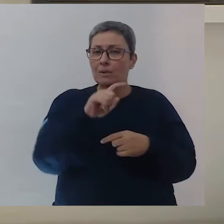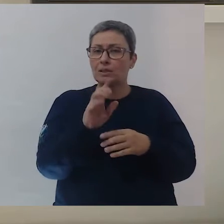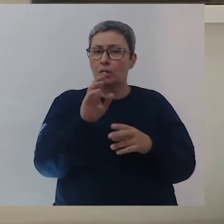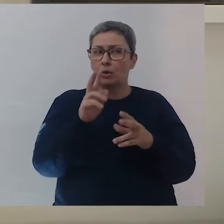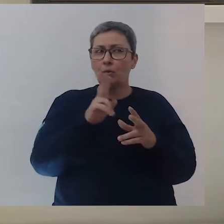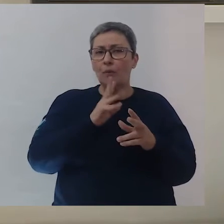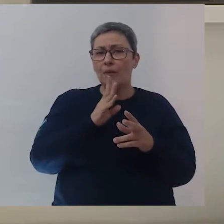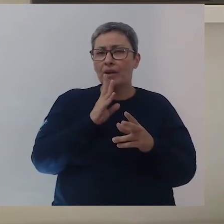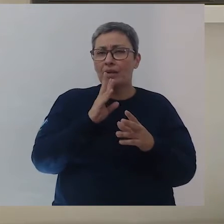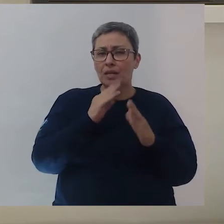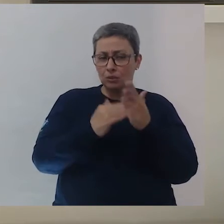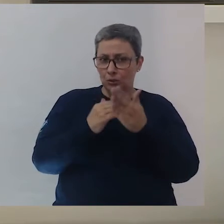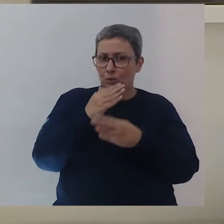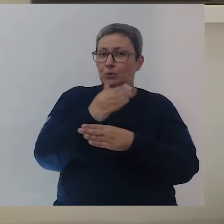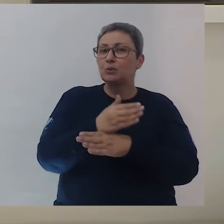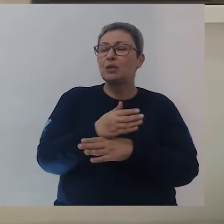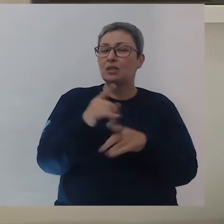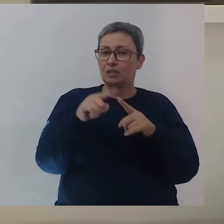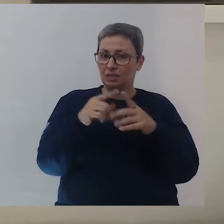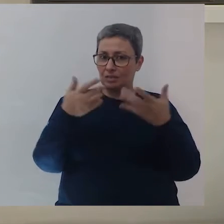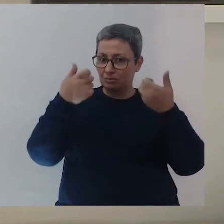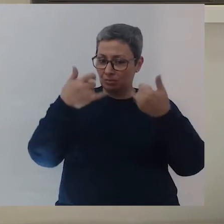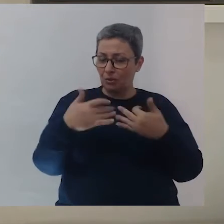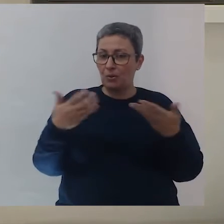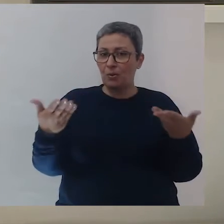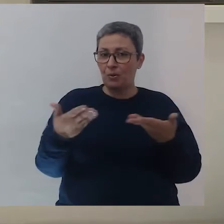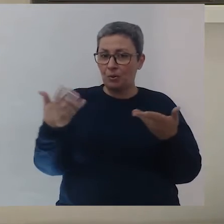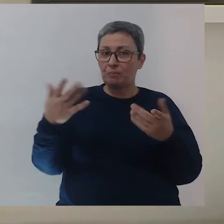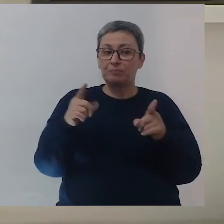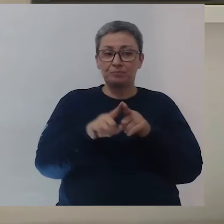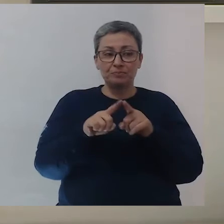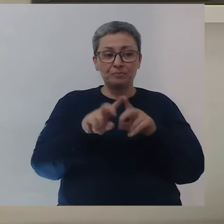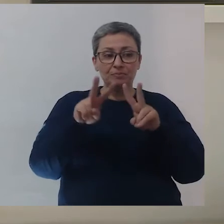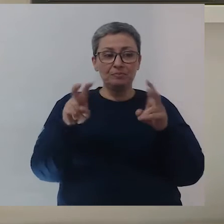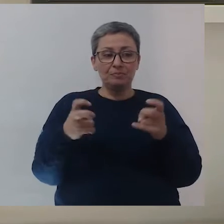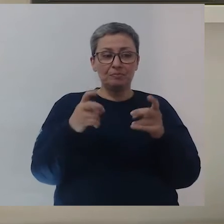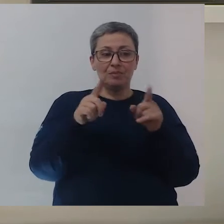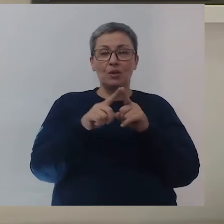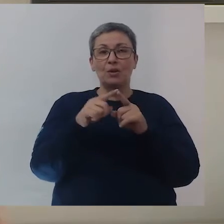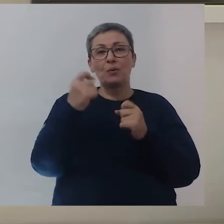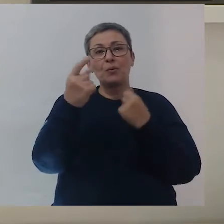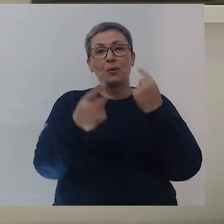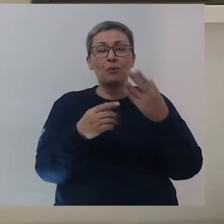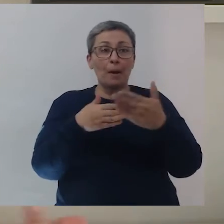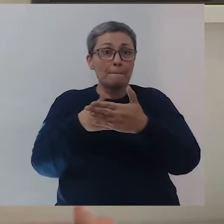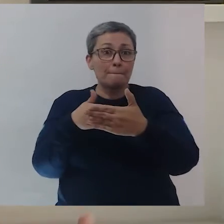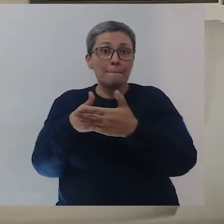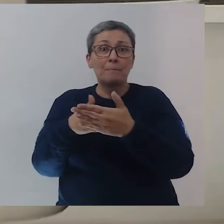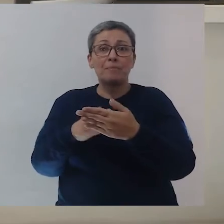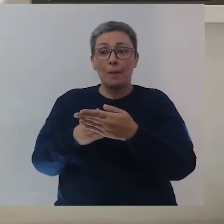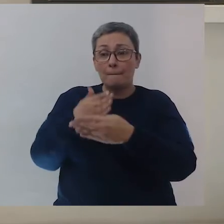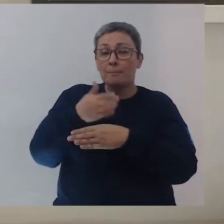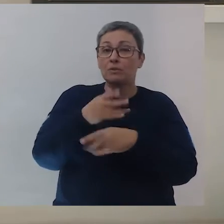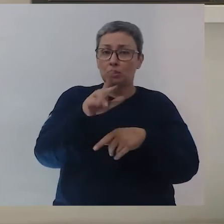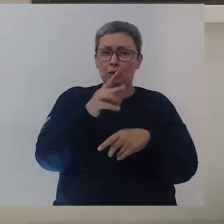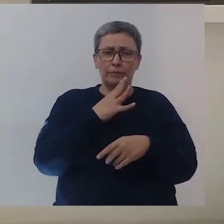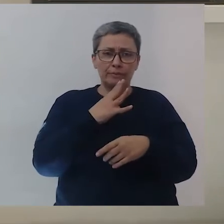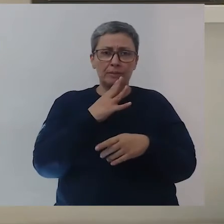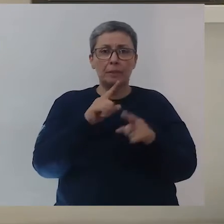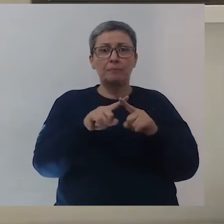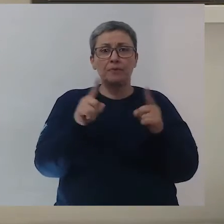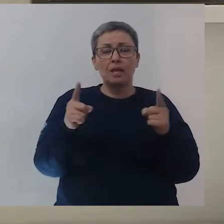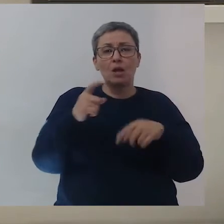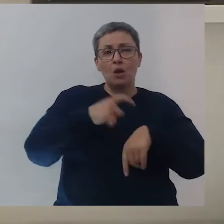já ouviram falar de superação, né? A gente falou agora um pouco sobre isso, superar alguns obstáculos. Então, vocês já ouviram falar.